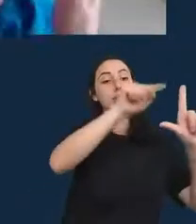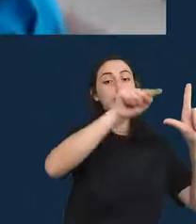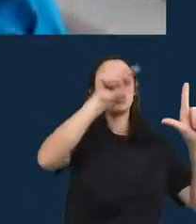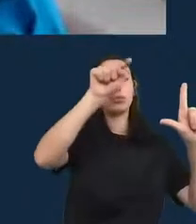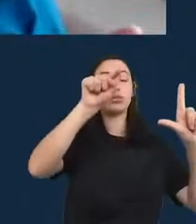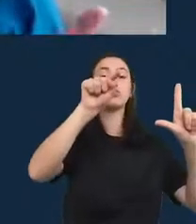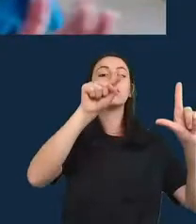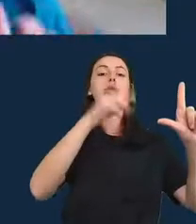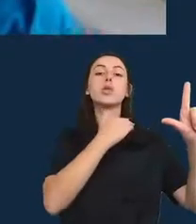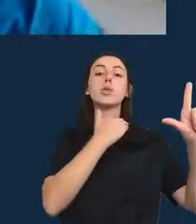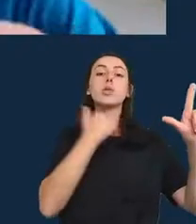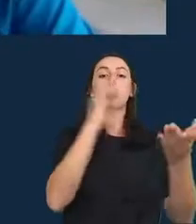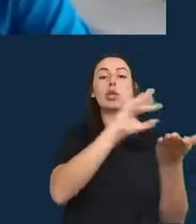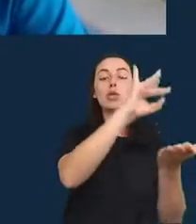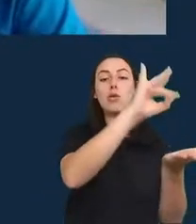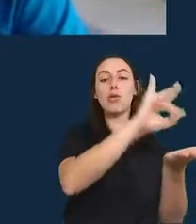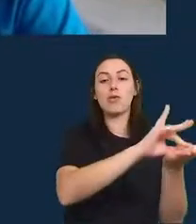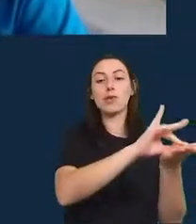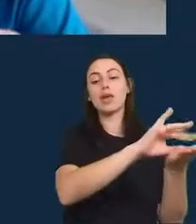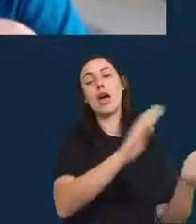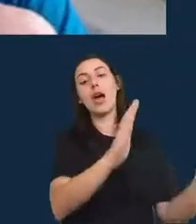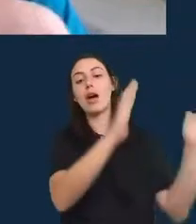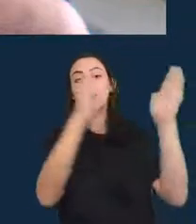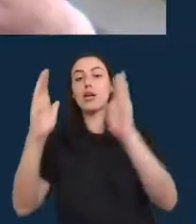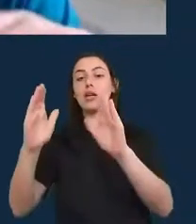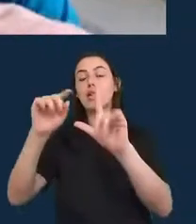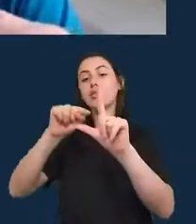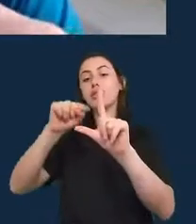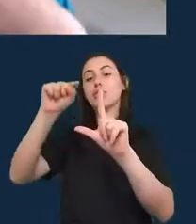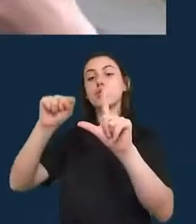lado e as mortes estimadas do outro.